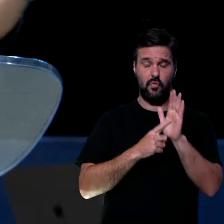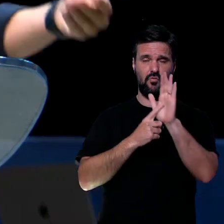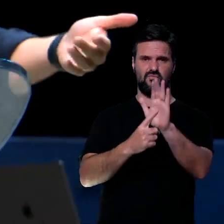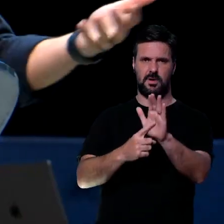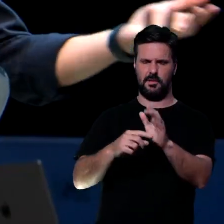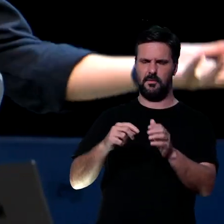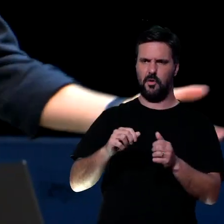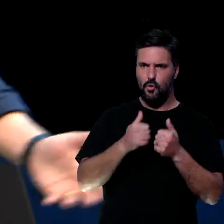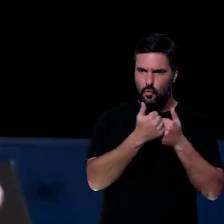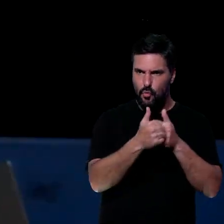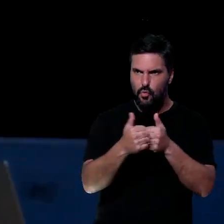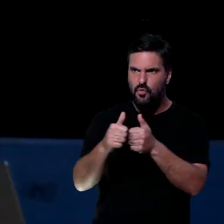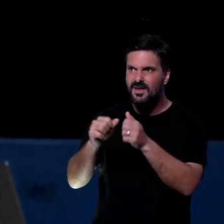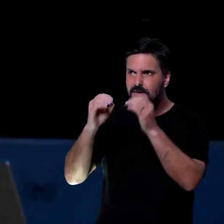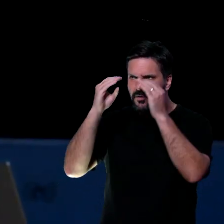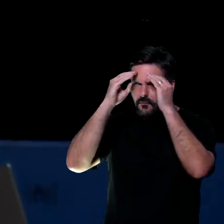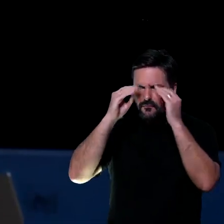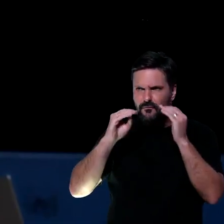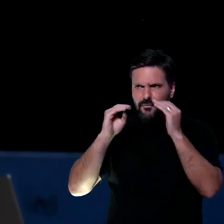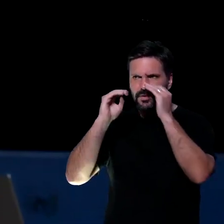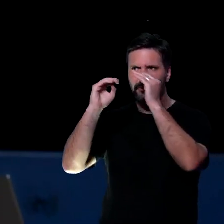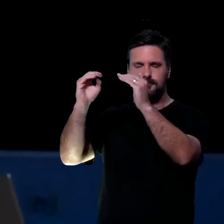segue aquilo no que ele deixou claro.